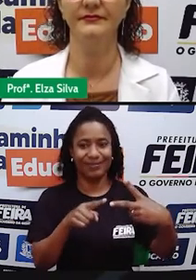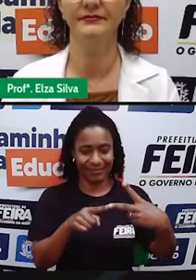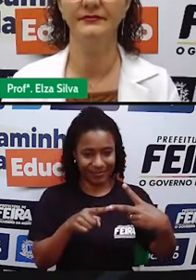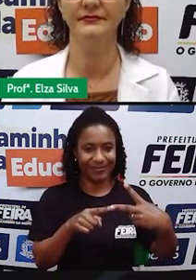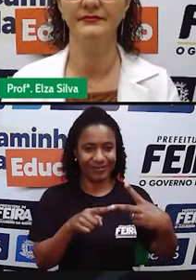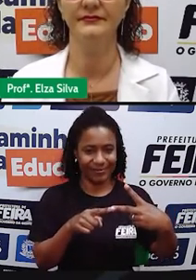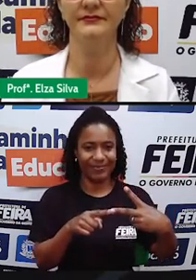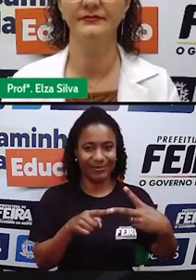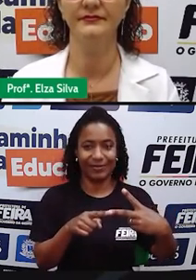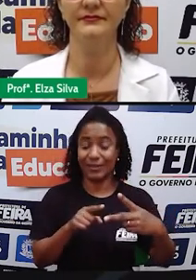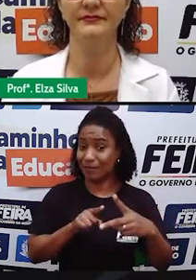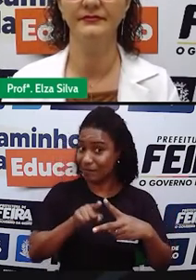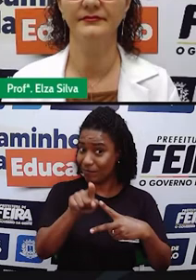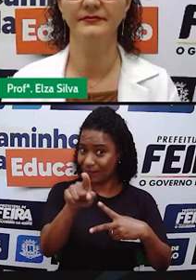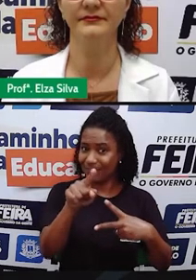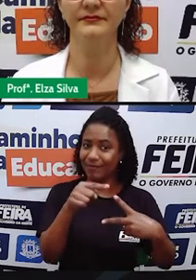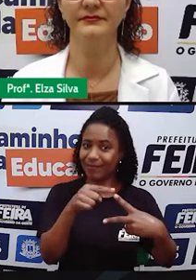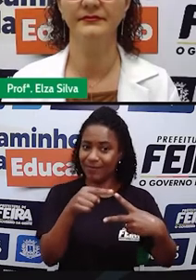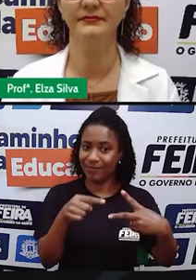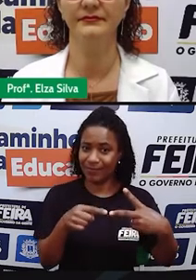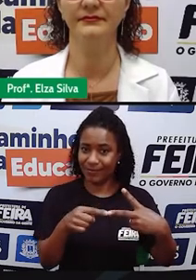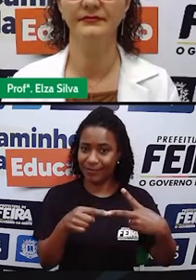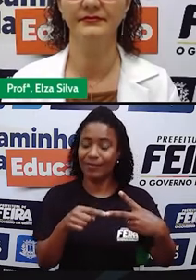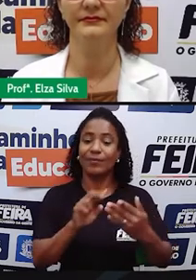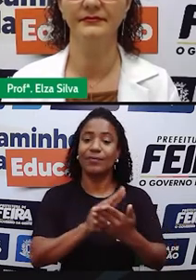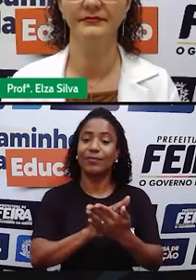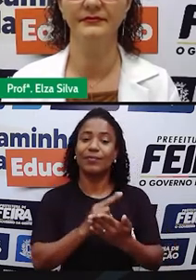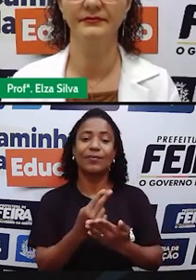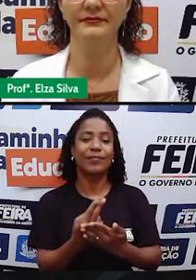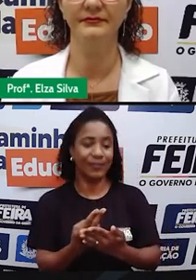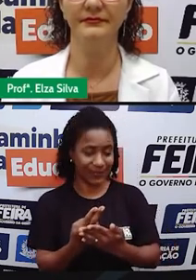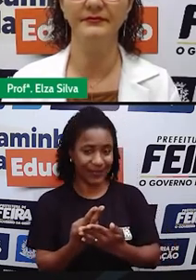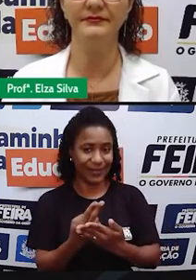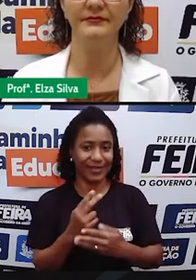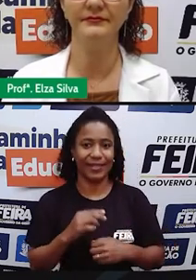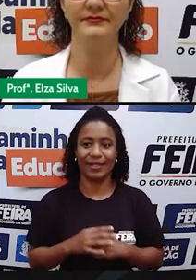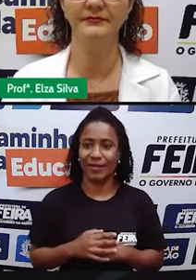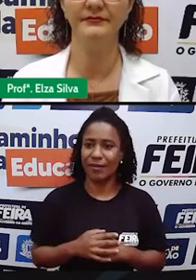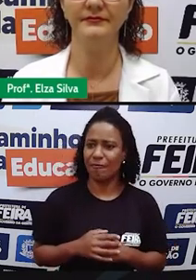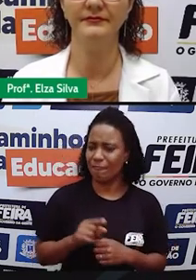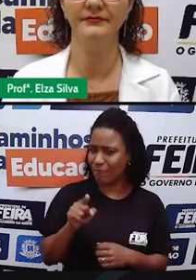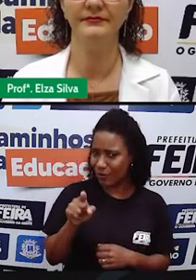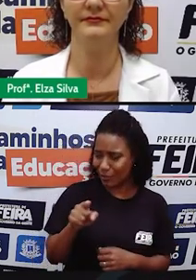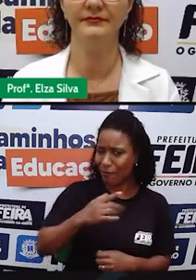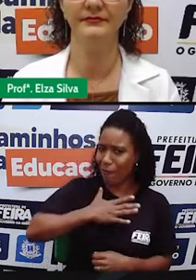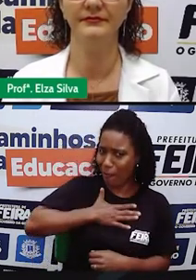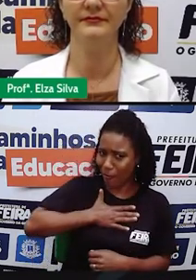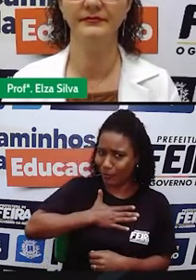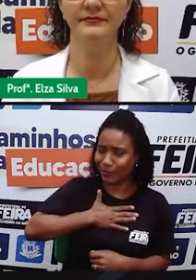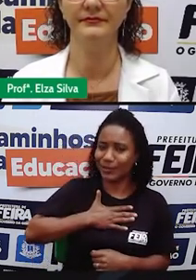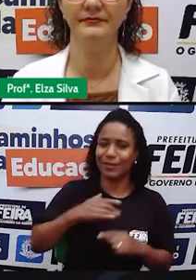listening to music? Será que você gosta de ouvir música?